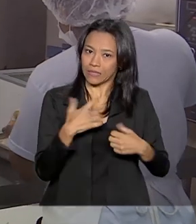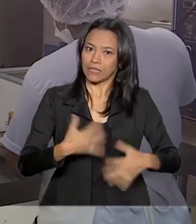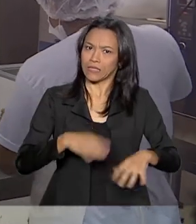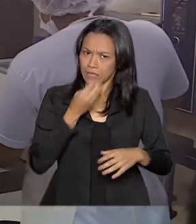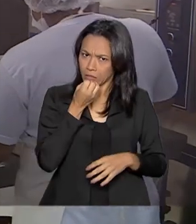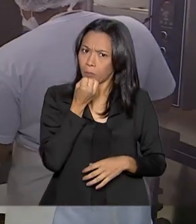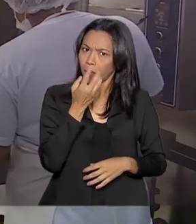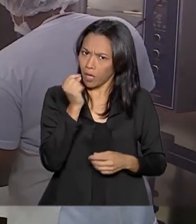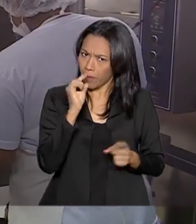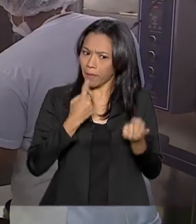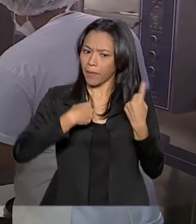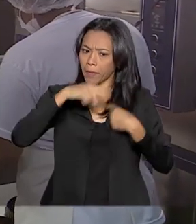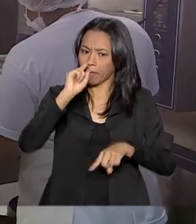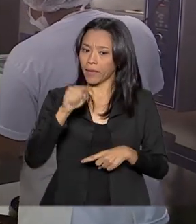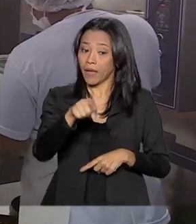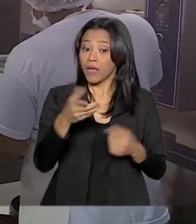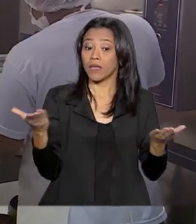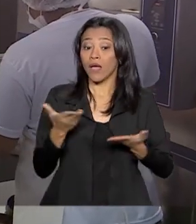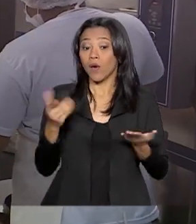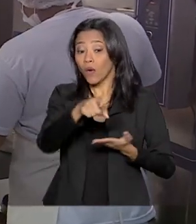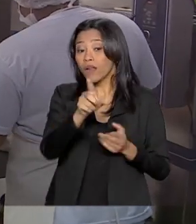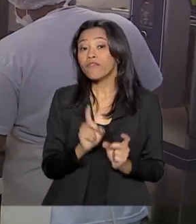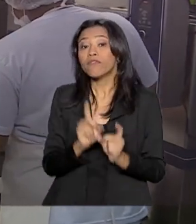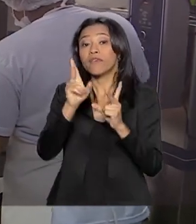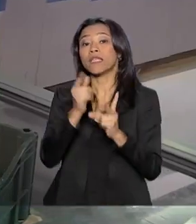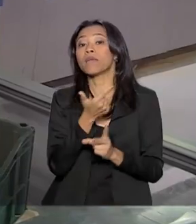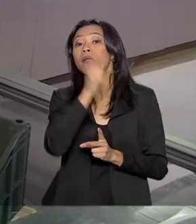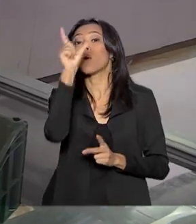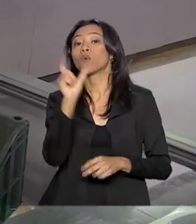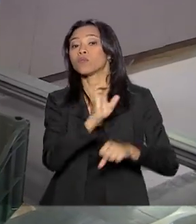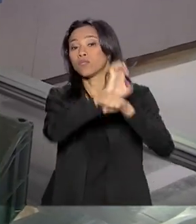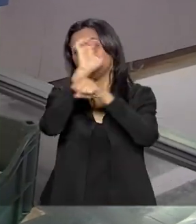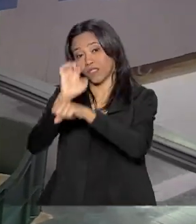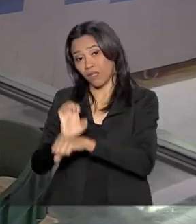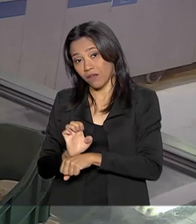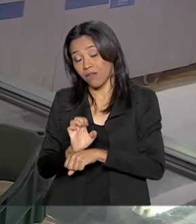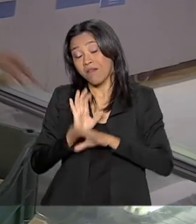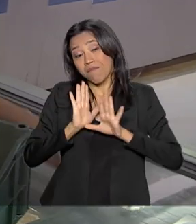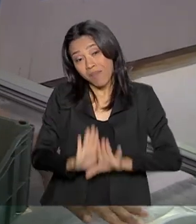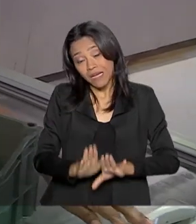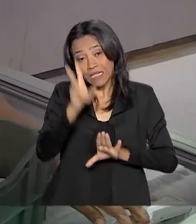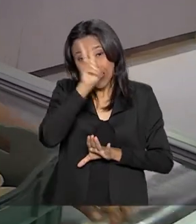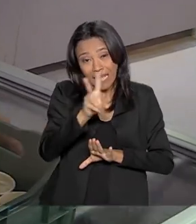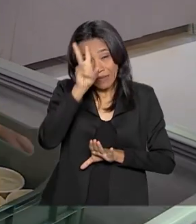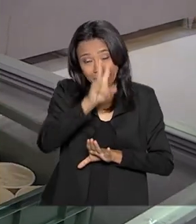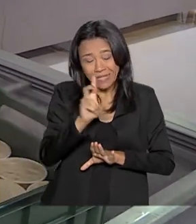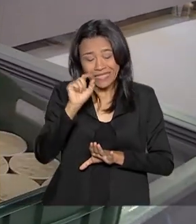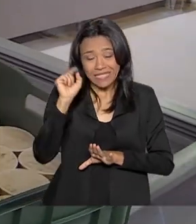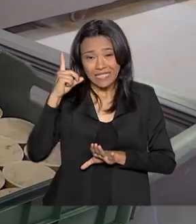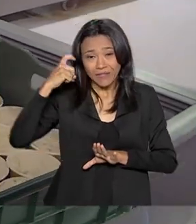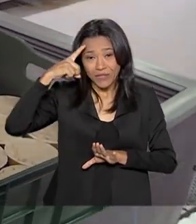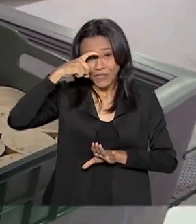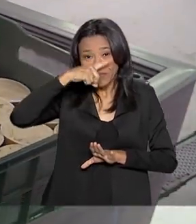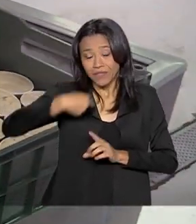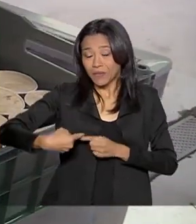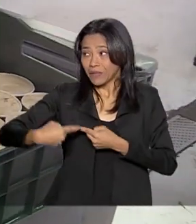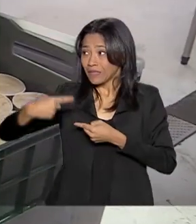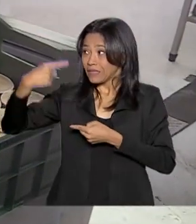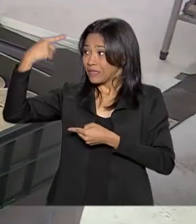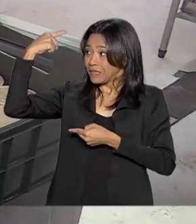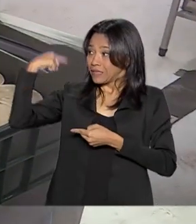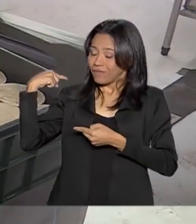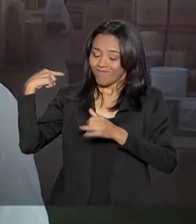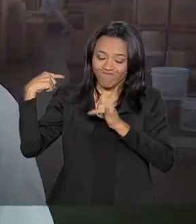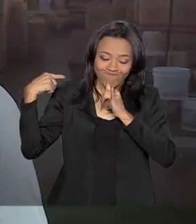e agora ele começa a vender para outros estados. Mas quando ele lembra das dificuldades que passou, vem